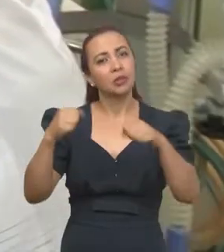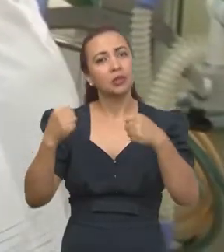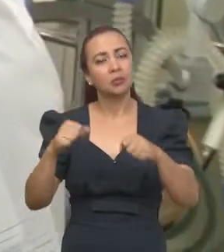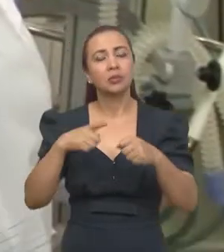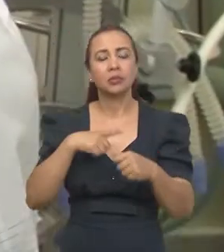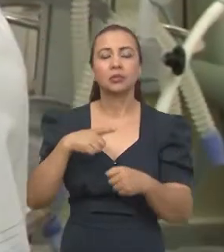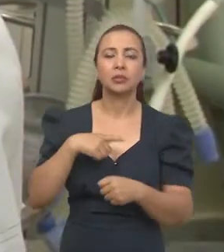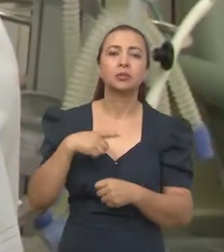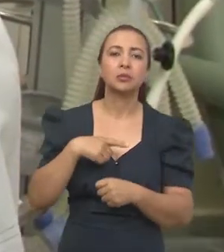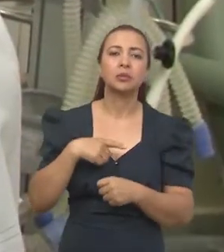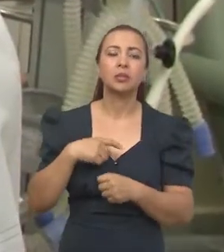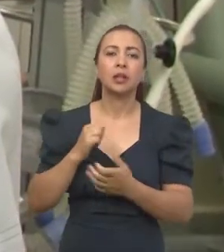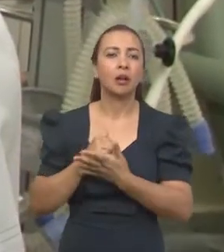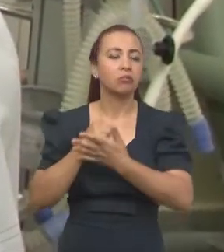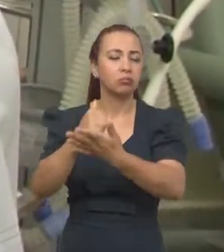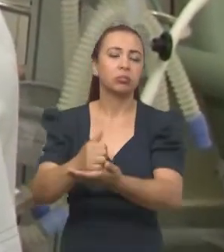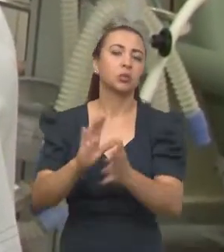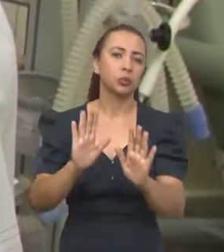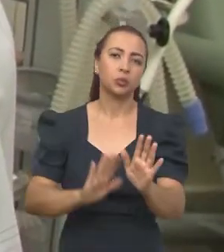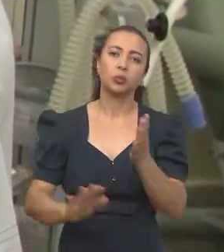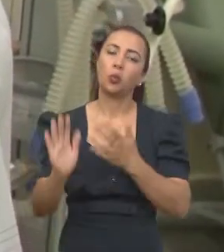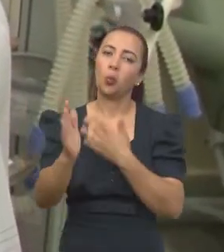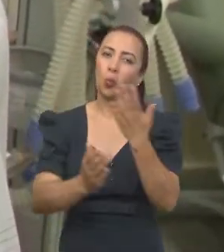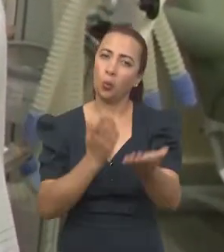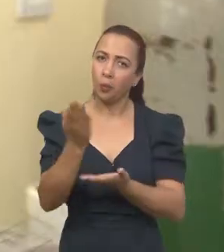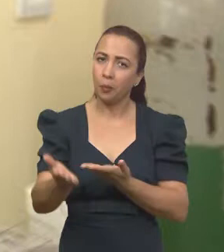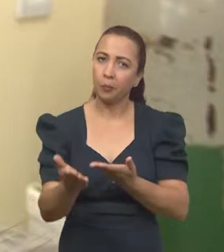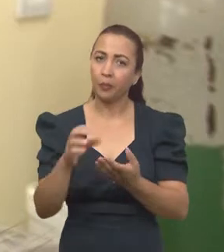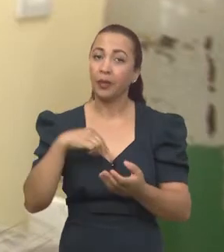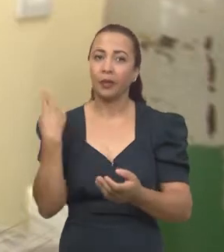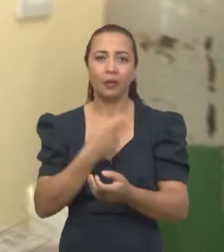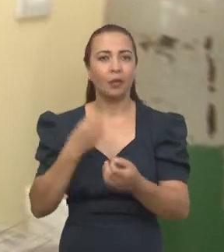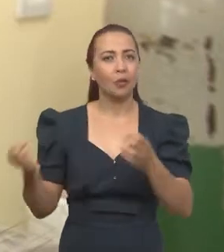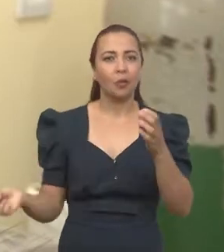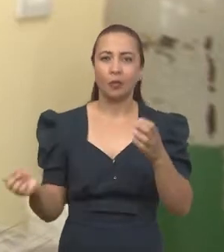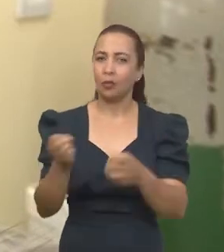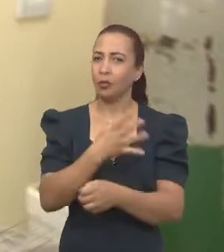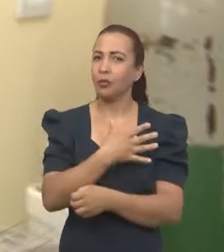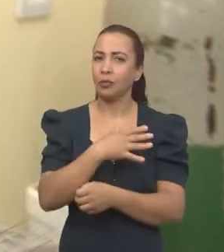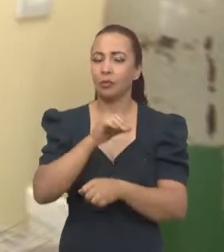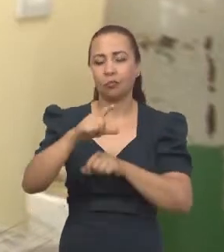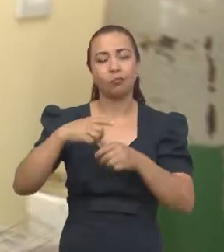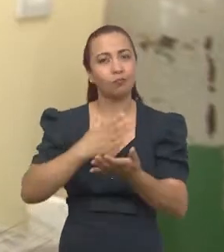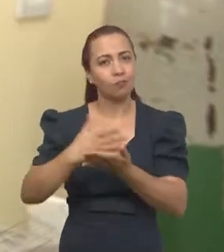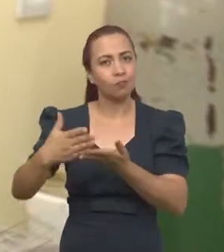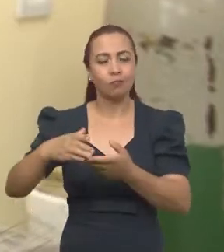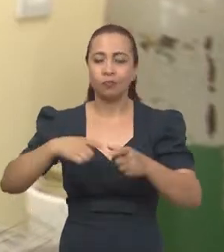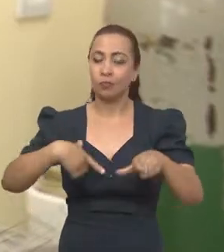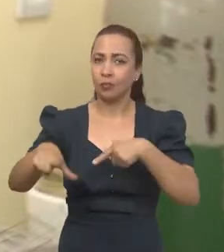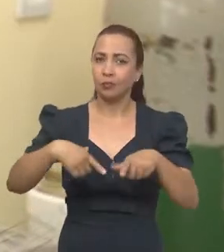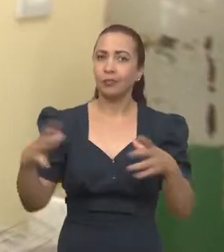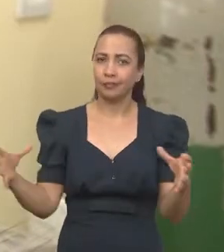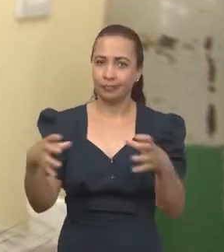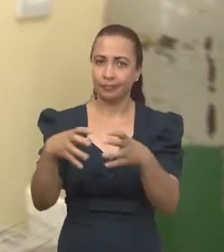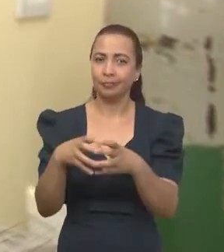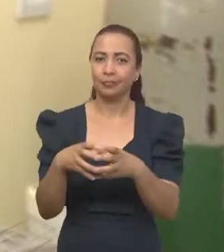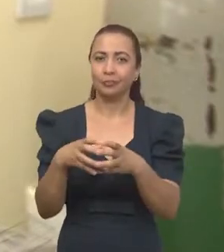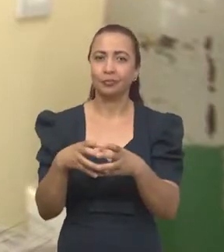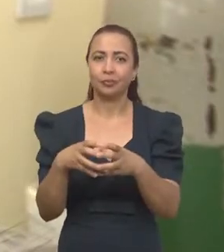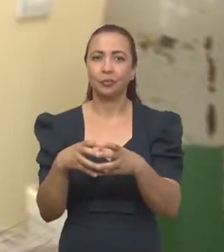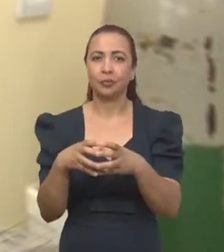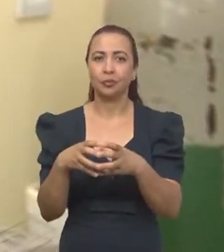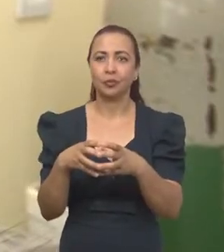tipo de assistência. Então, trazemos uma inovação hoje a partir de um trabalho de grupo e